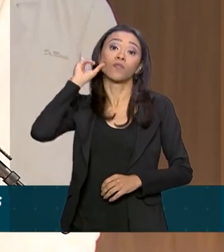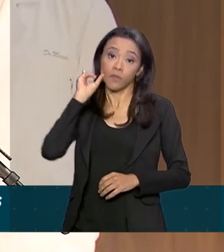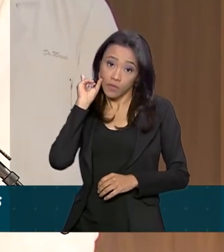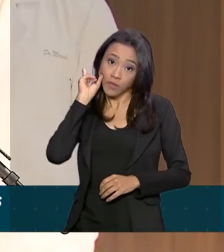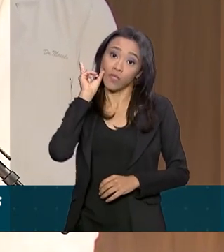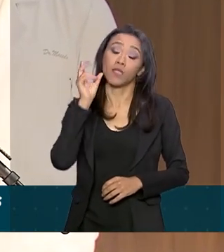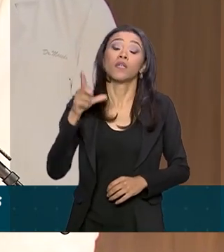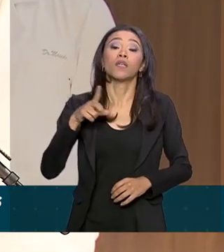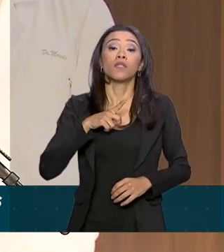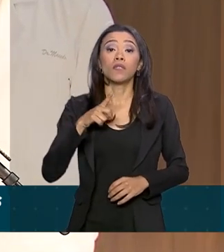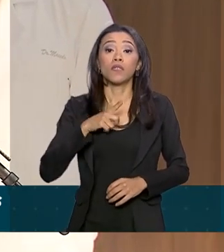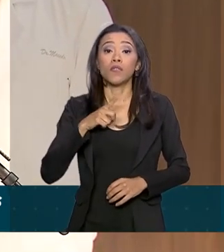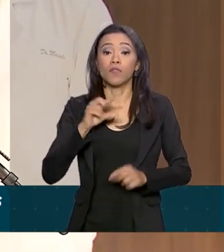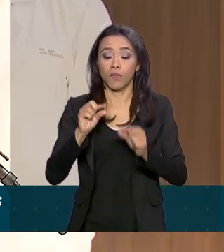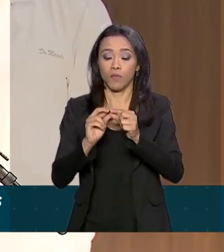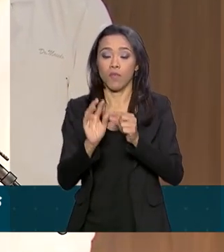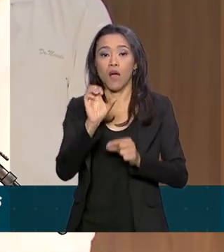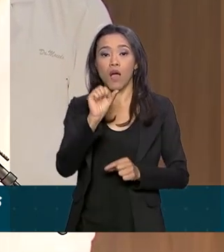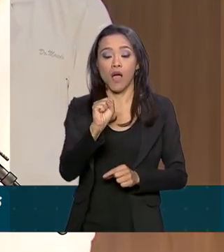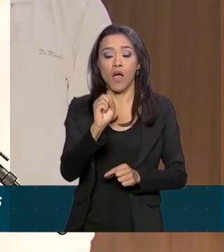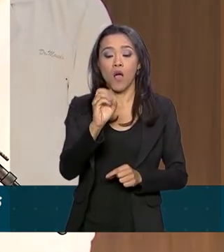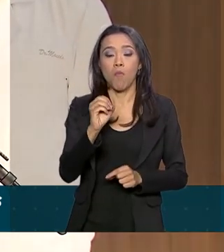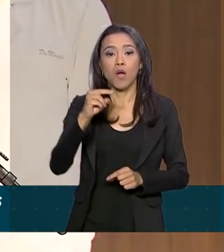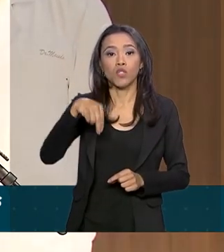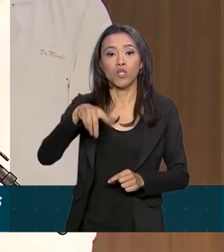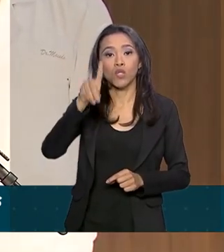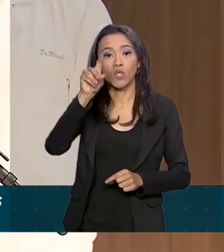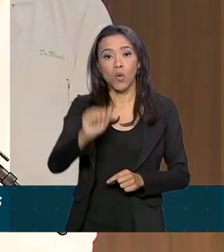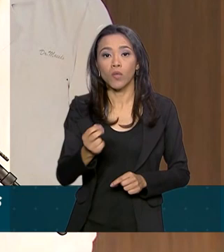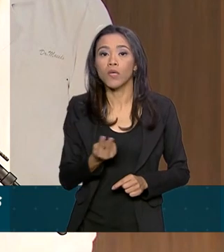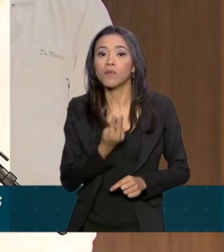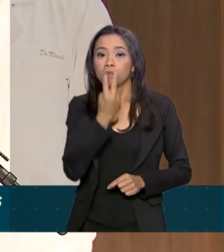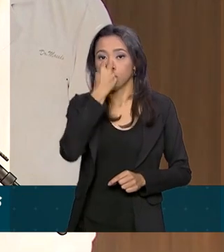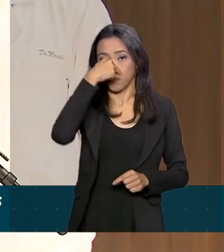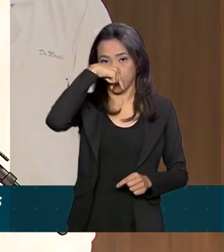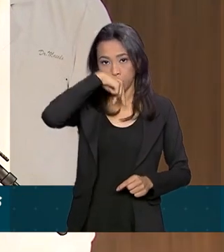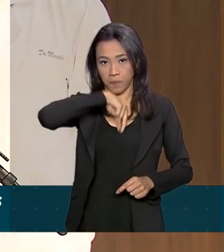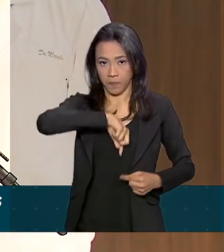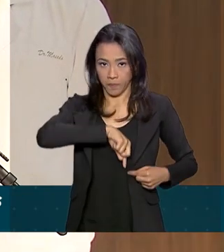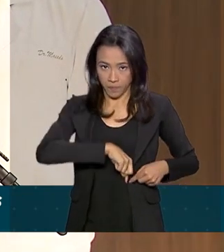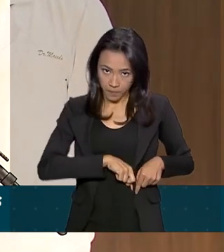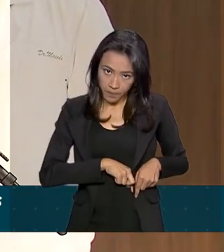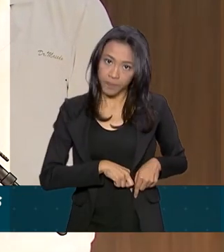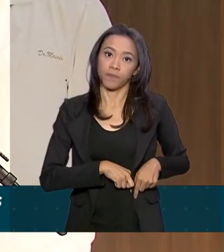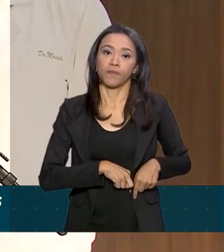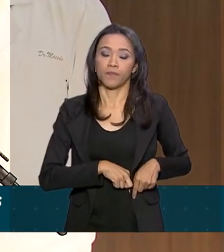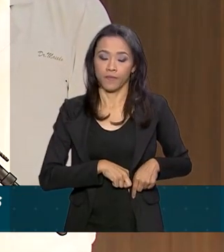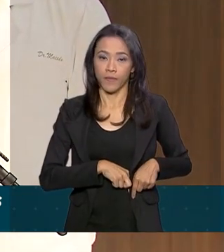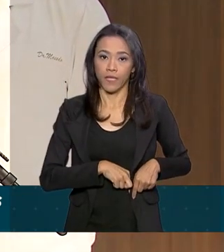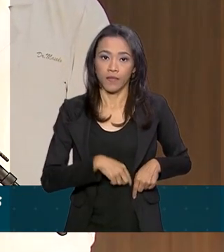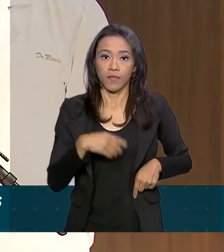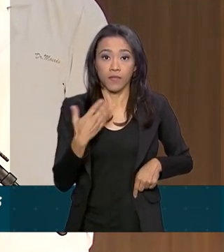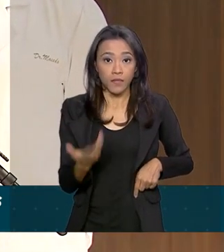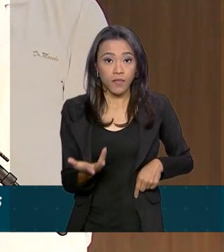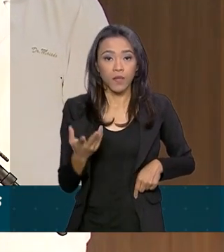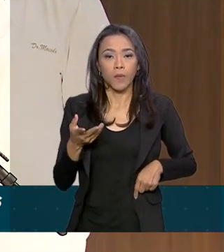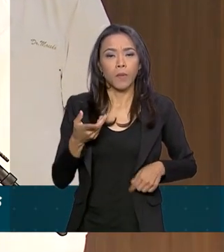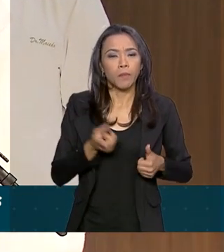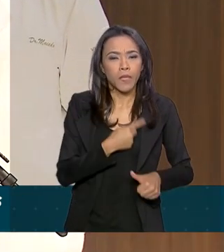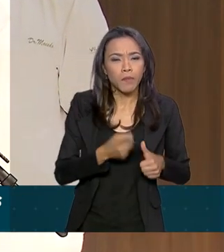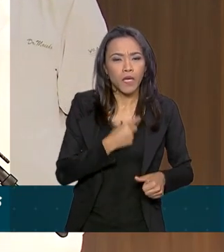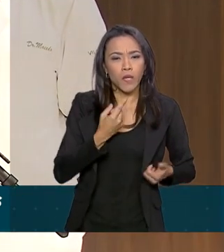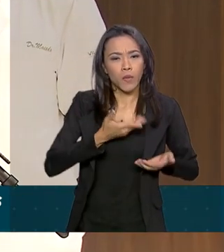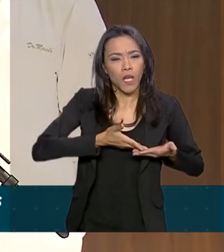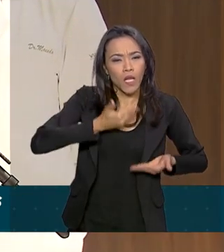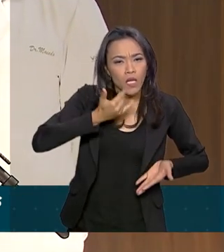sonda nasogástrica, a dieta agora, ela meio que volta para trás, ou seja, ele tem que começar com uma dieta líquida, para